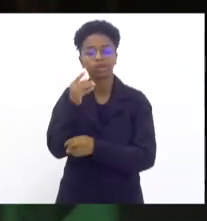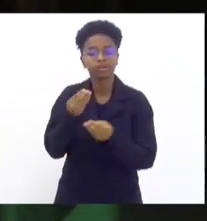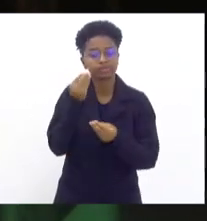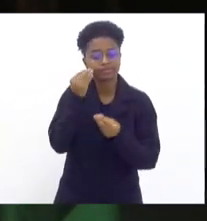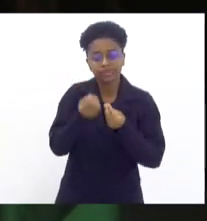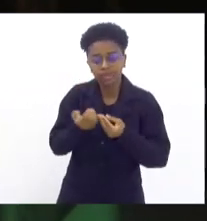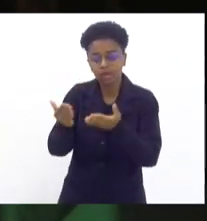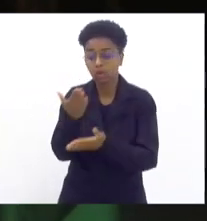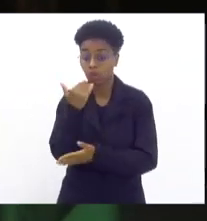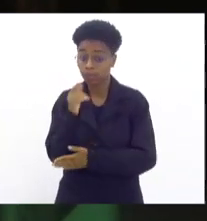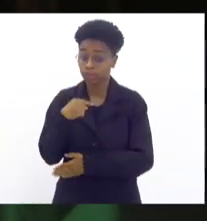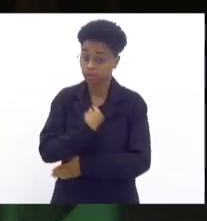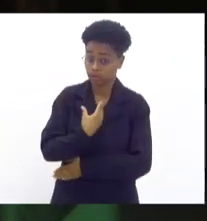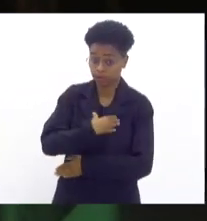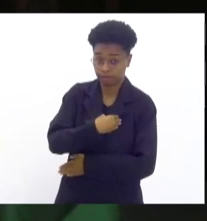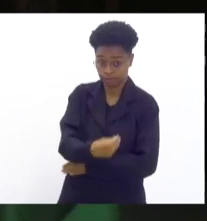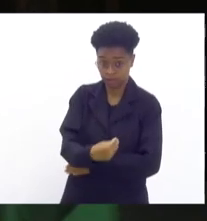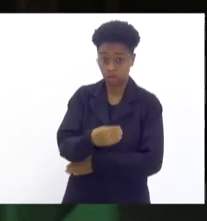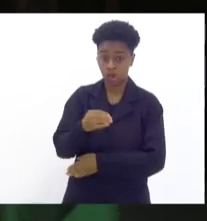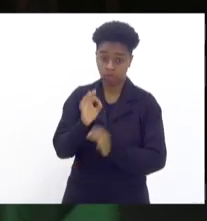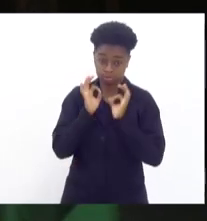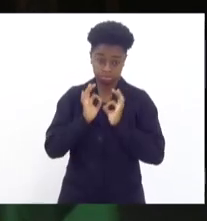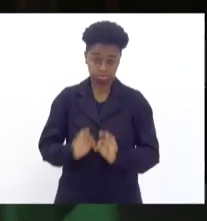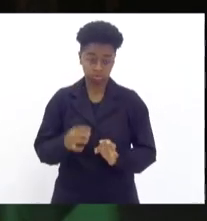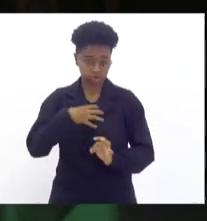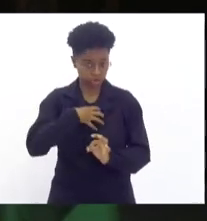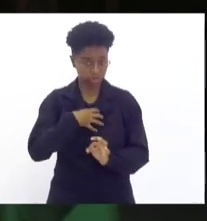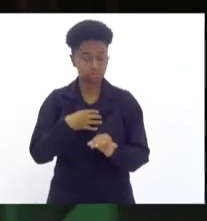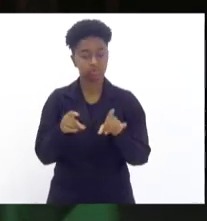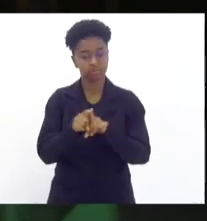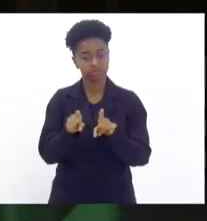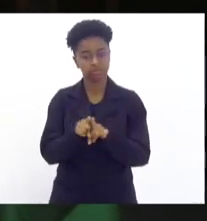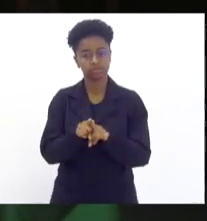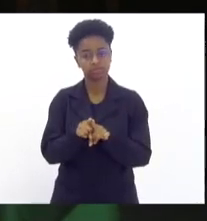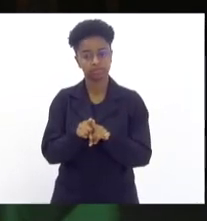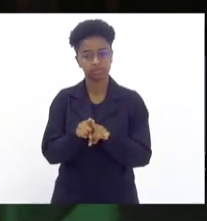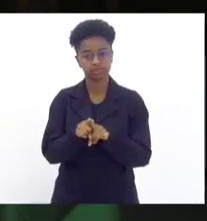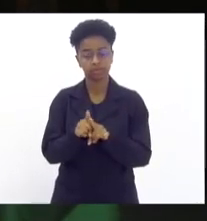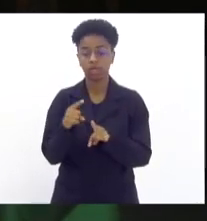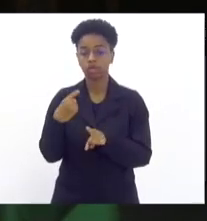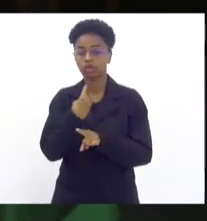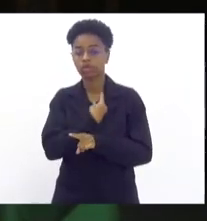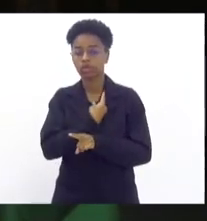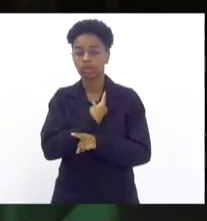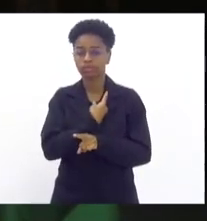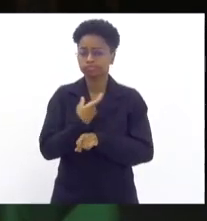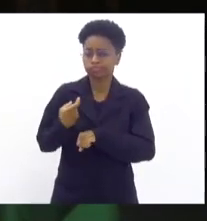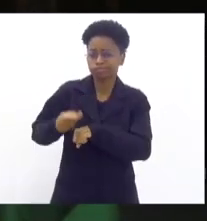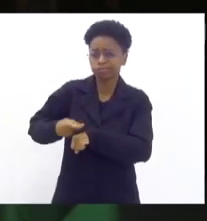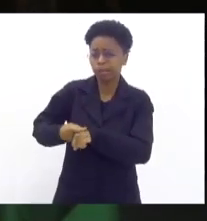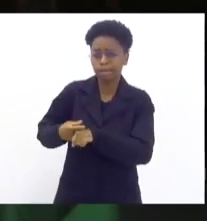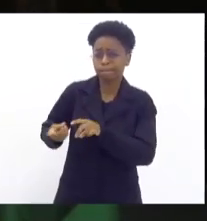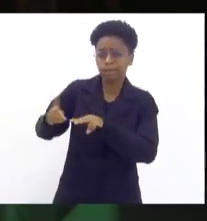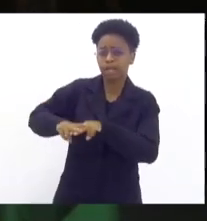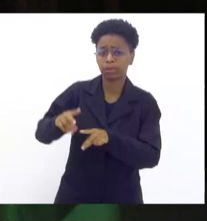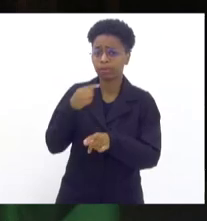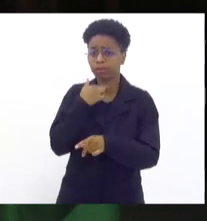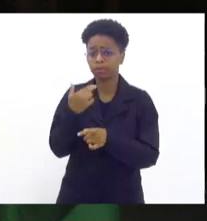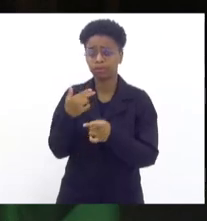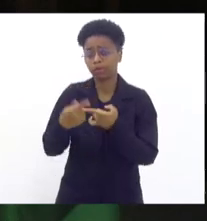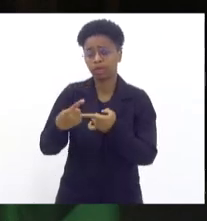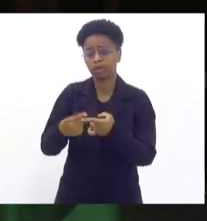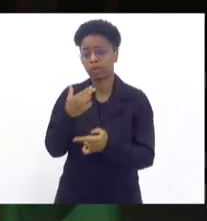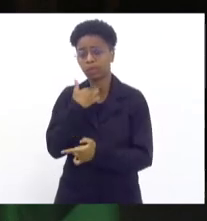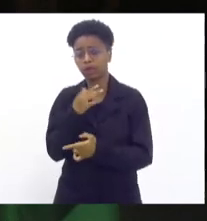para os nossos lares de forma honesta e que ficamos também engessados porque não podemos sair das nossas casas,